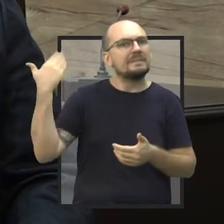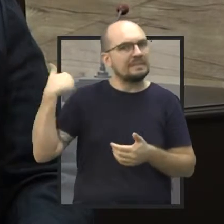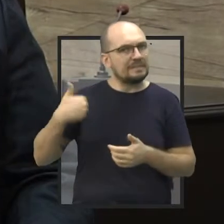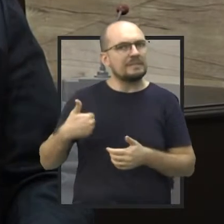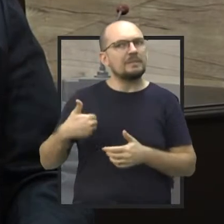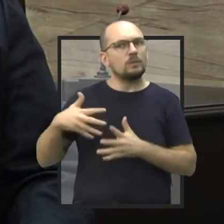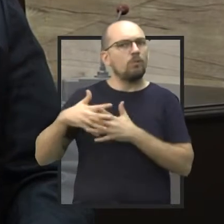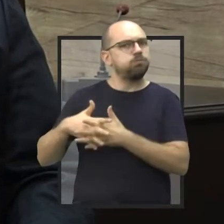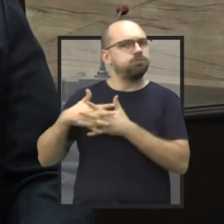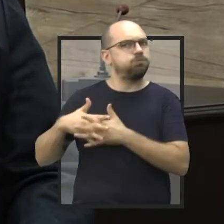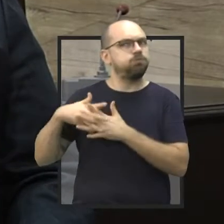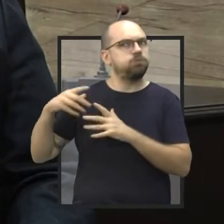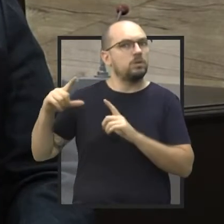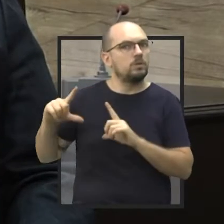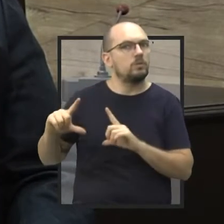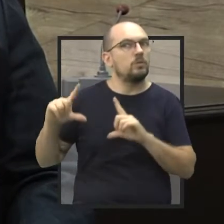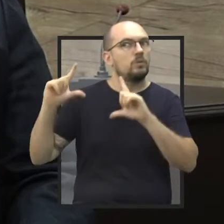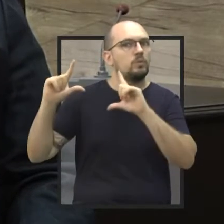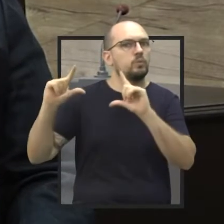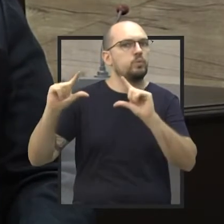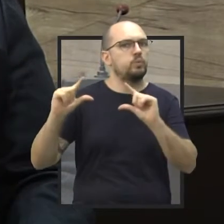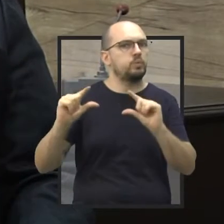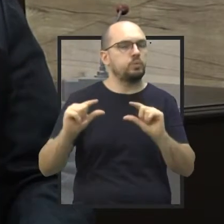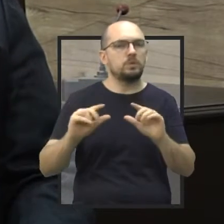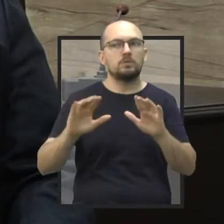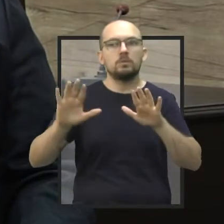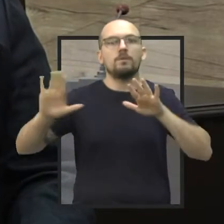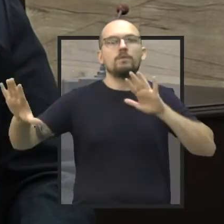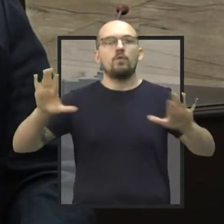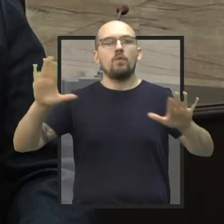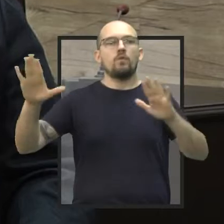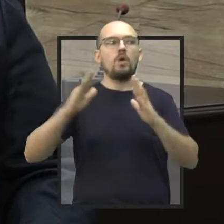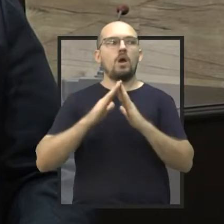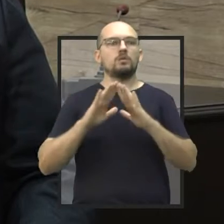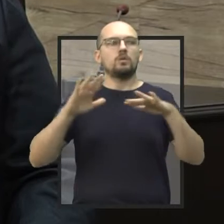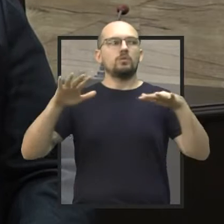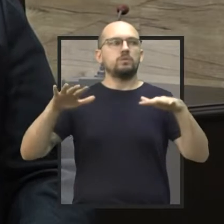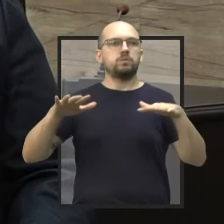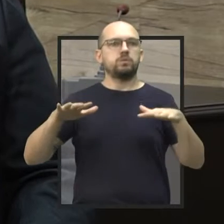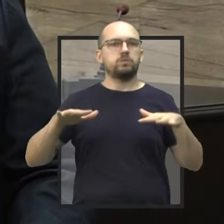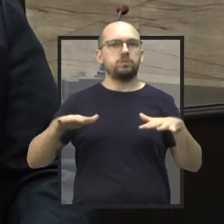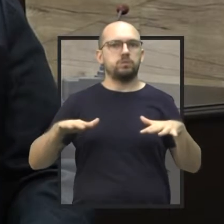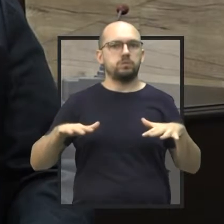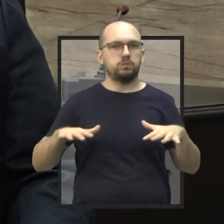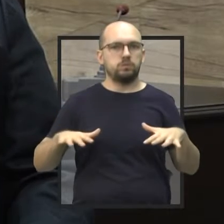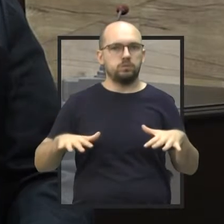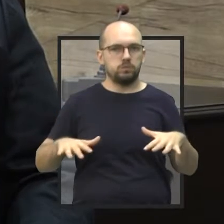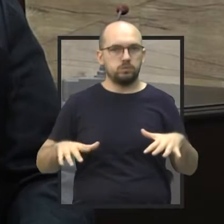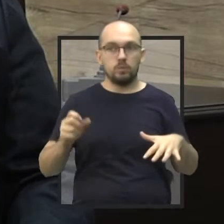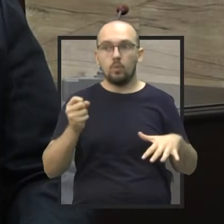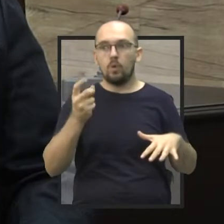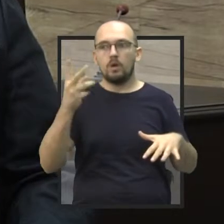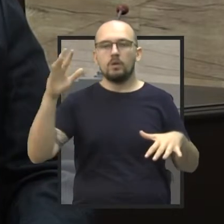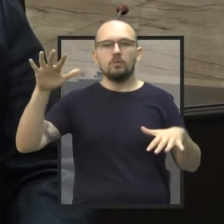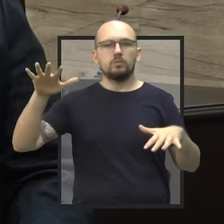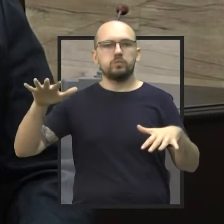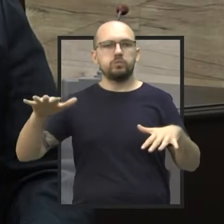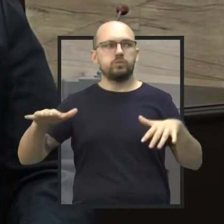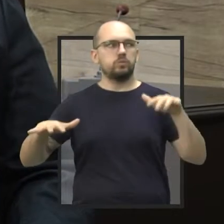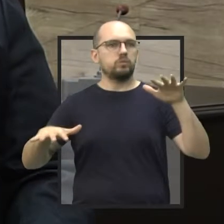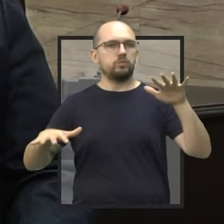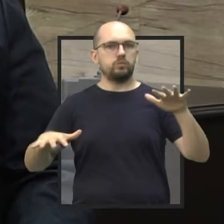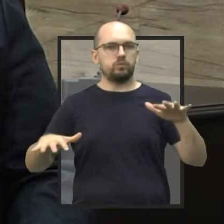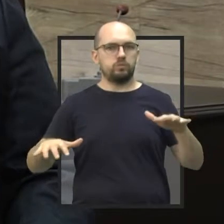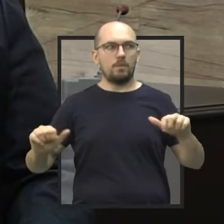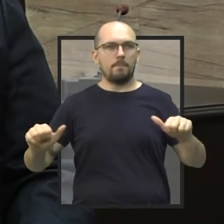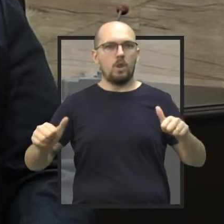complicado. O Jaú se sentiu, ficou em casa e o resultado é esse. É a redução dos números, a melhora nos índices. Então